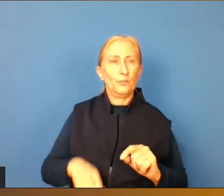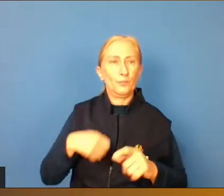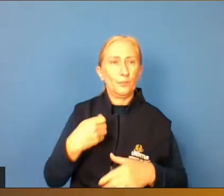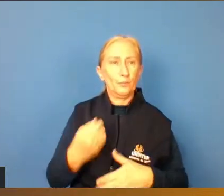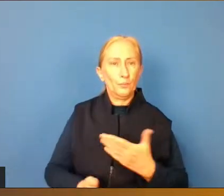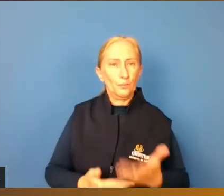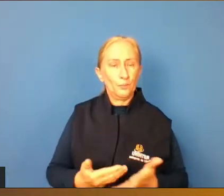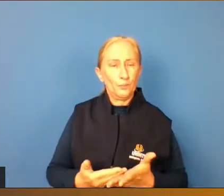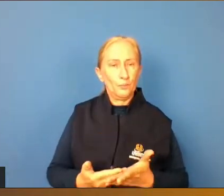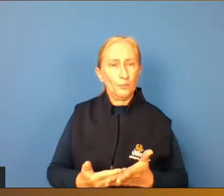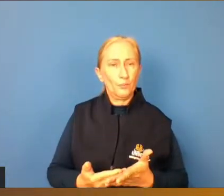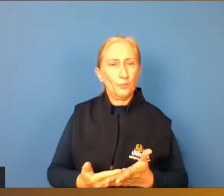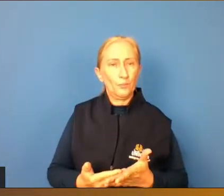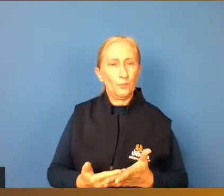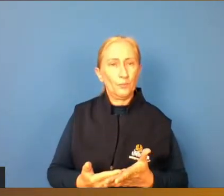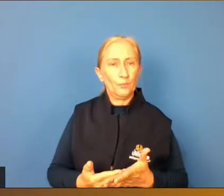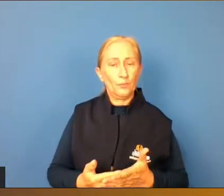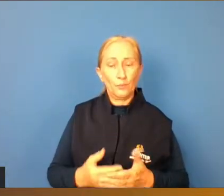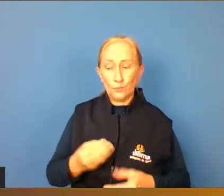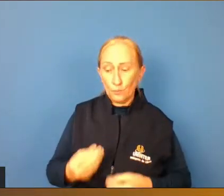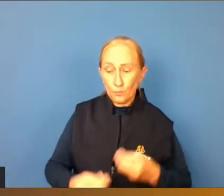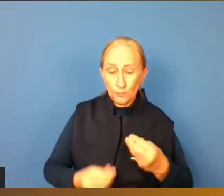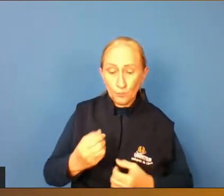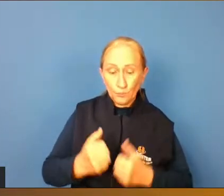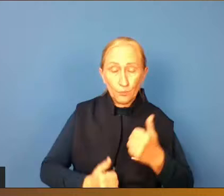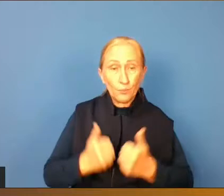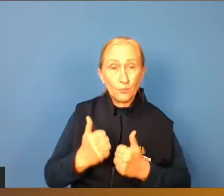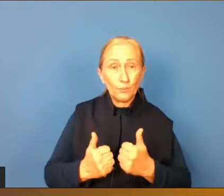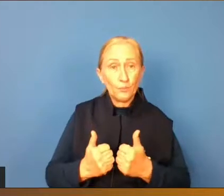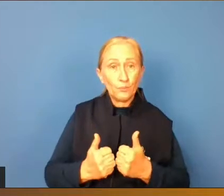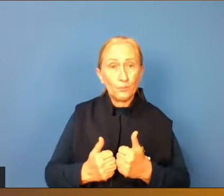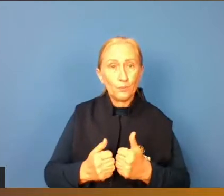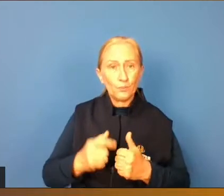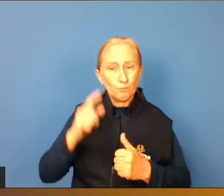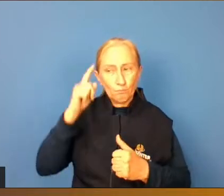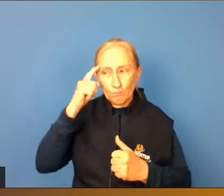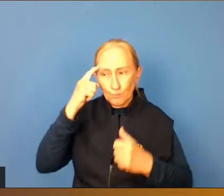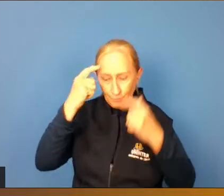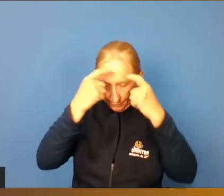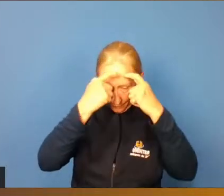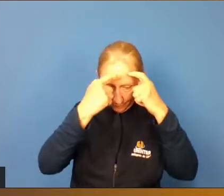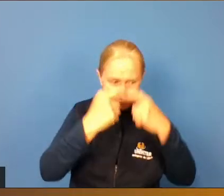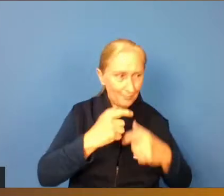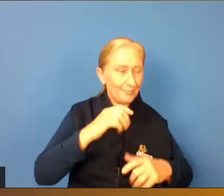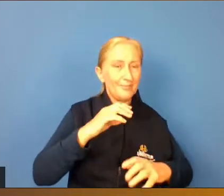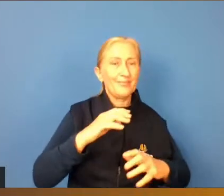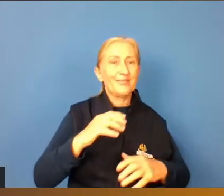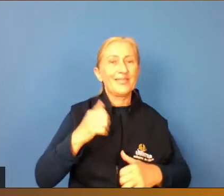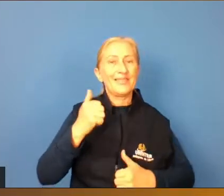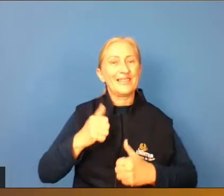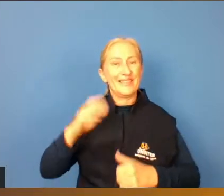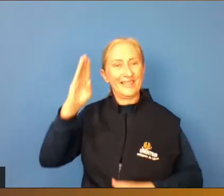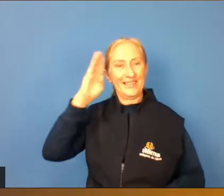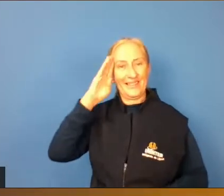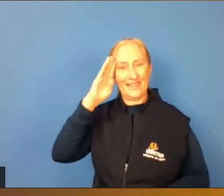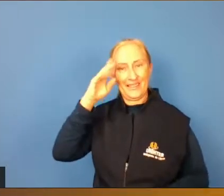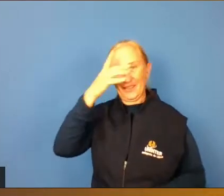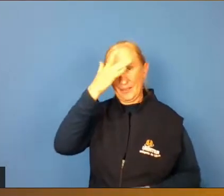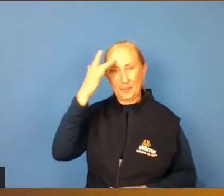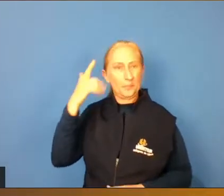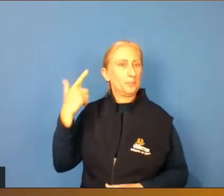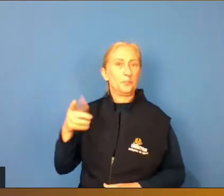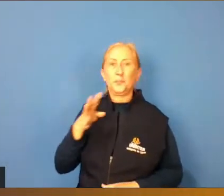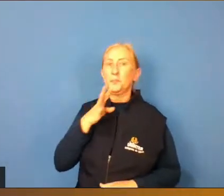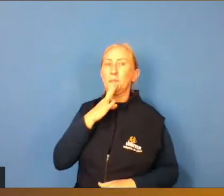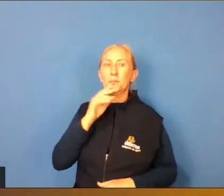o o jogar futebol com as cabeças dos soldados né que muitas pessoas não